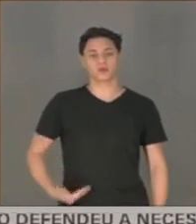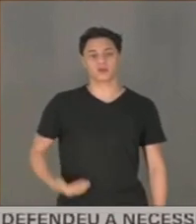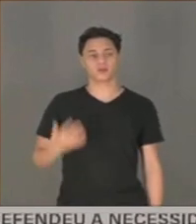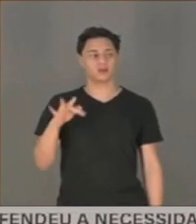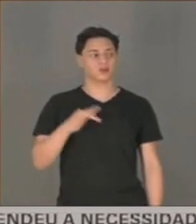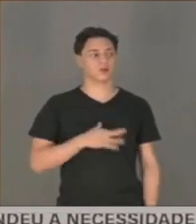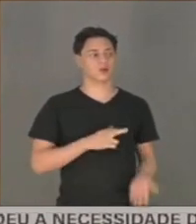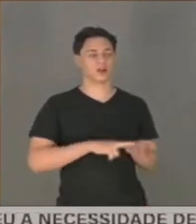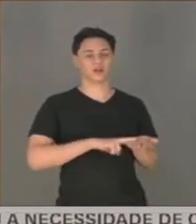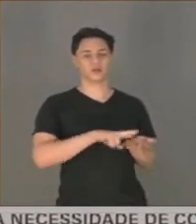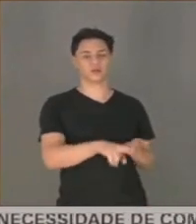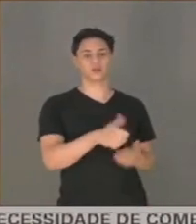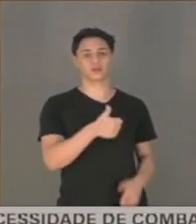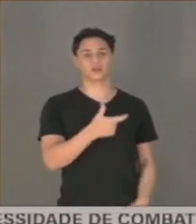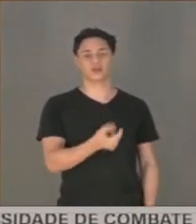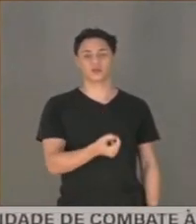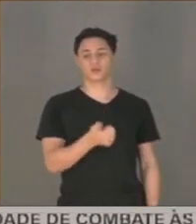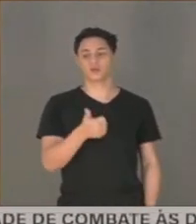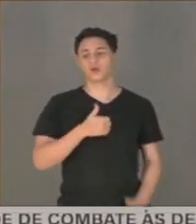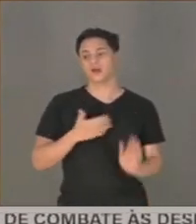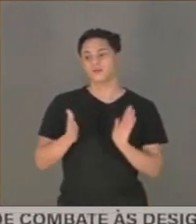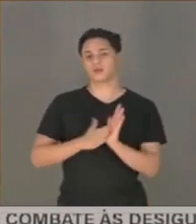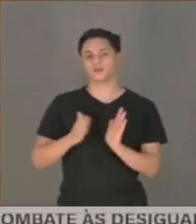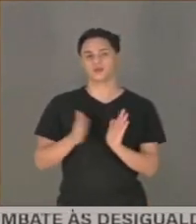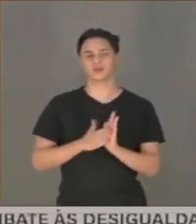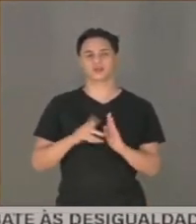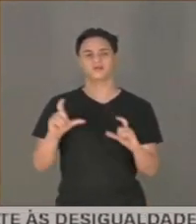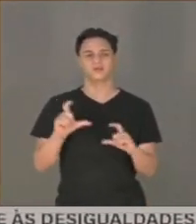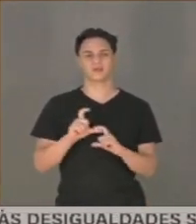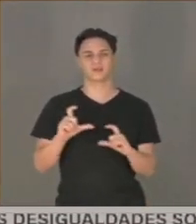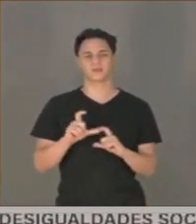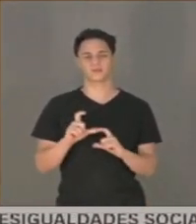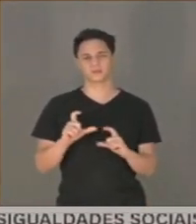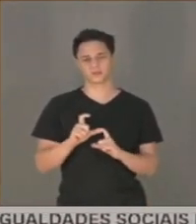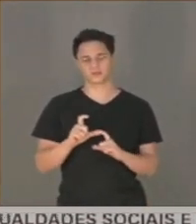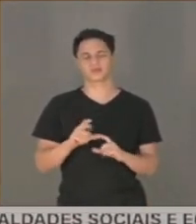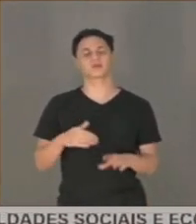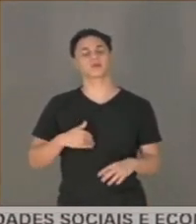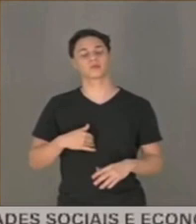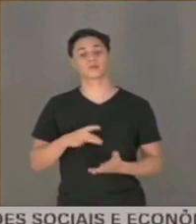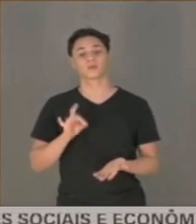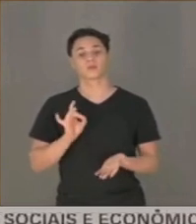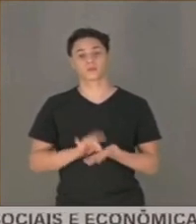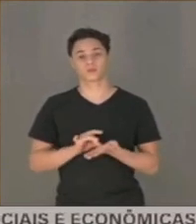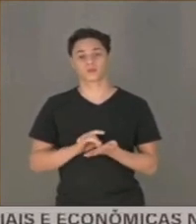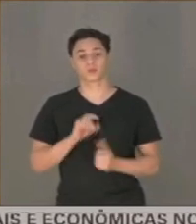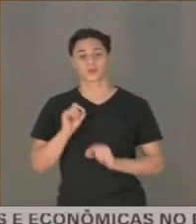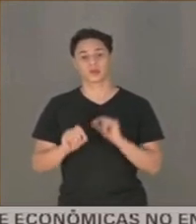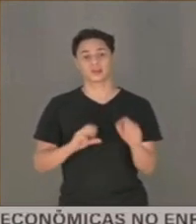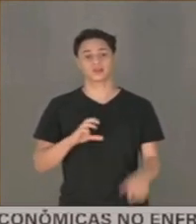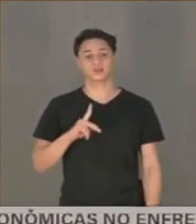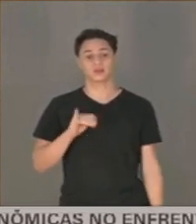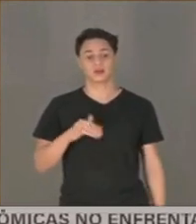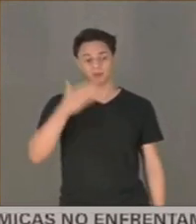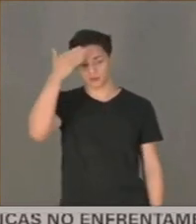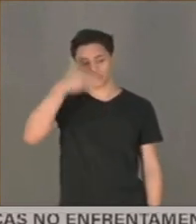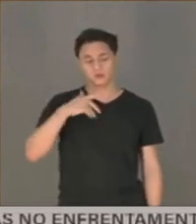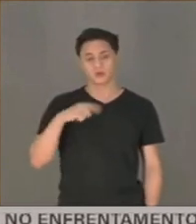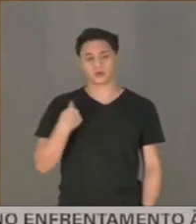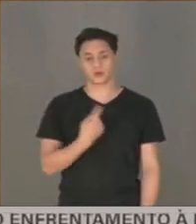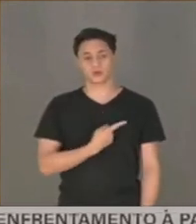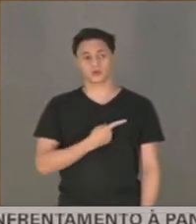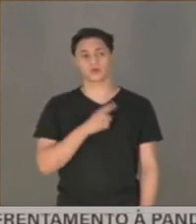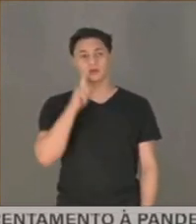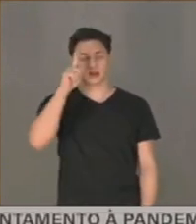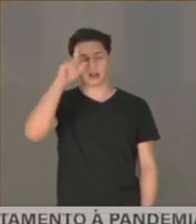Prevaricação. Crime. 319. Fato. A CPI também provou que os nossos irmãos em